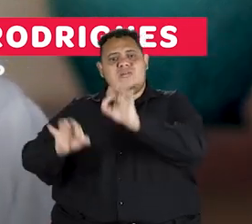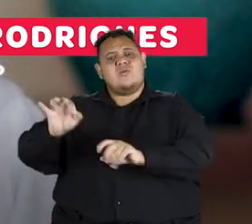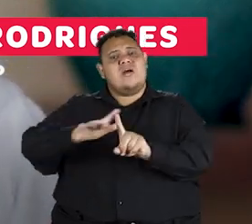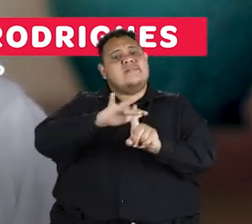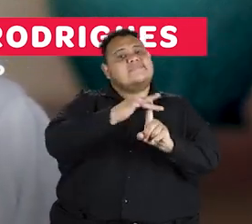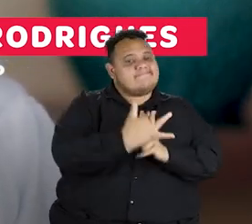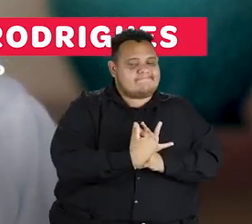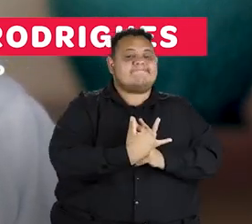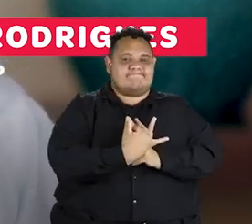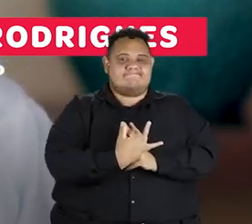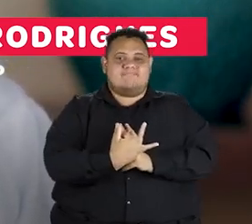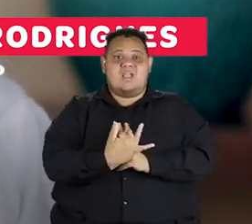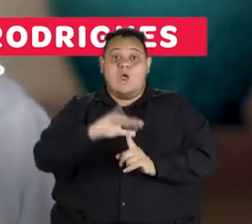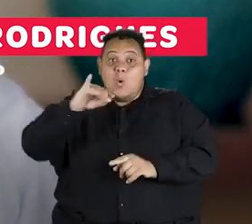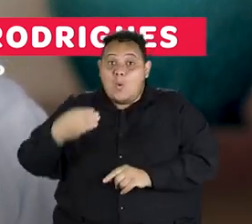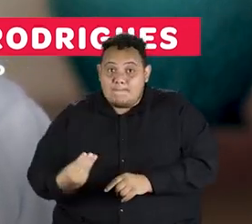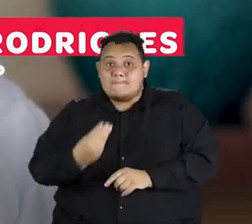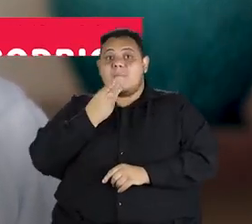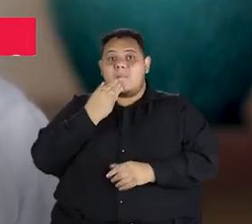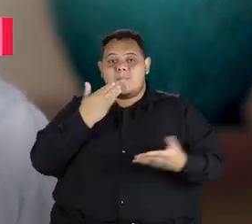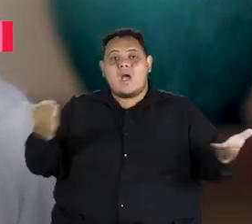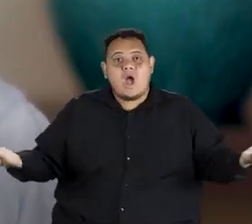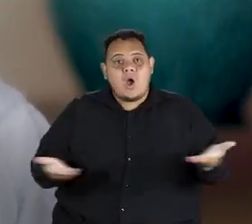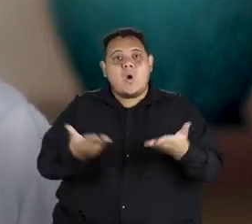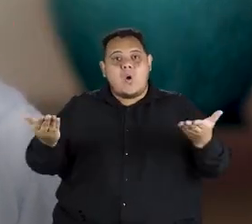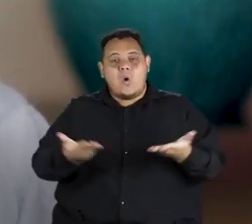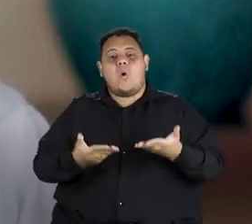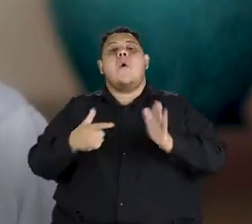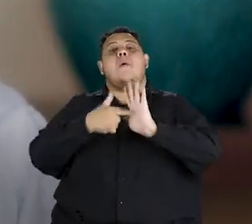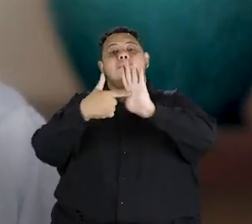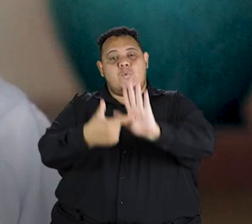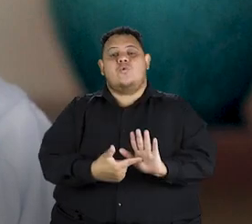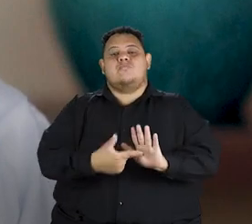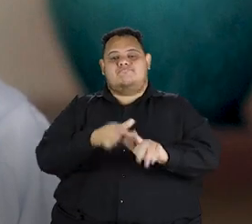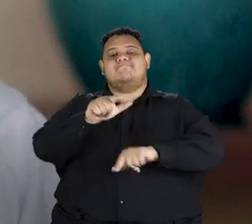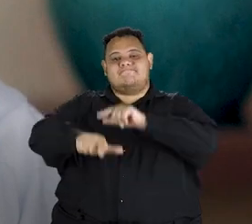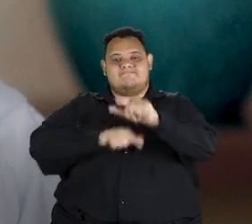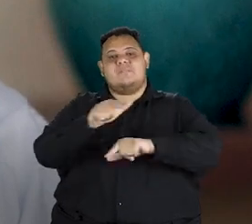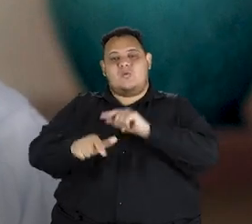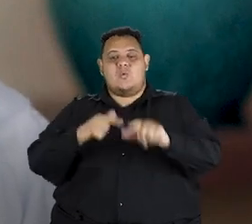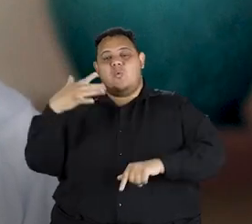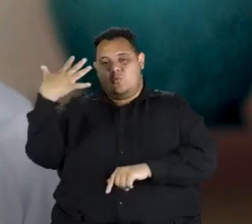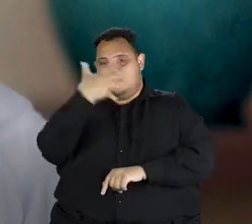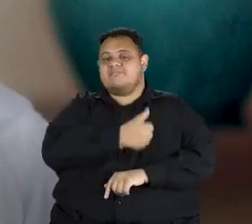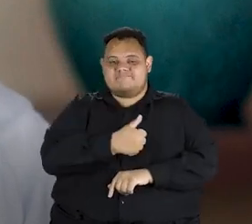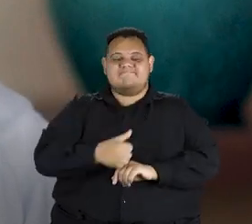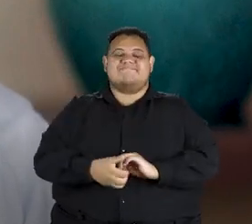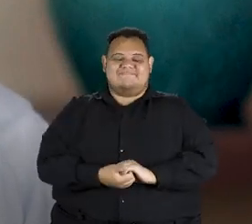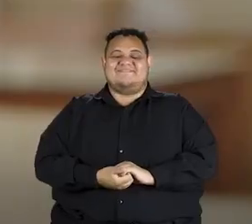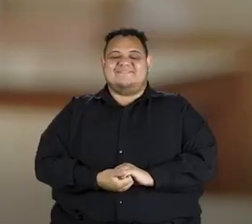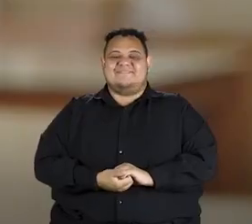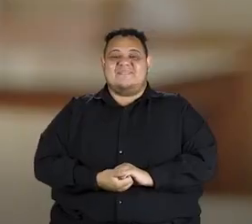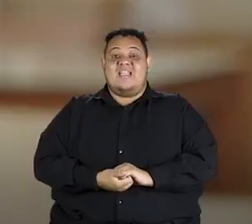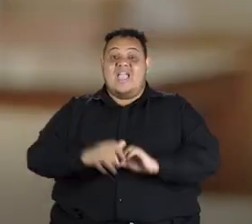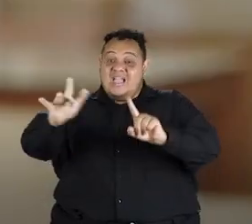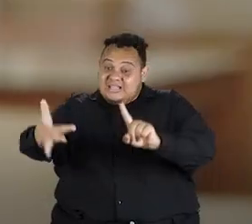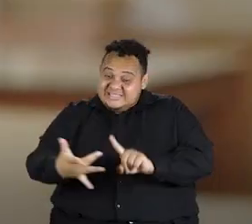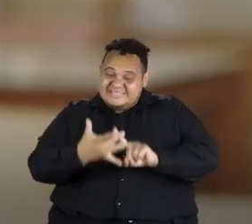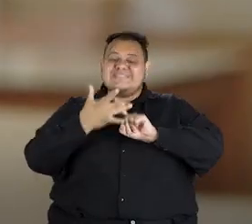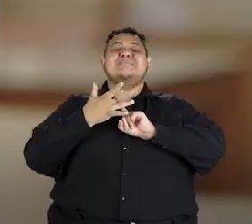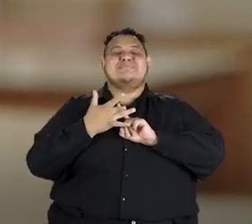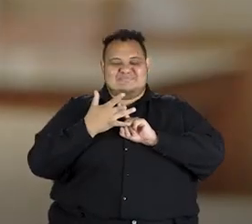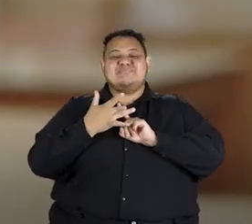situações. Então é a oportunidade de agora a gente usufruir do belo trabalho que ela fez. Ela me